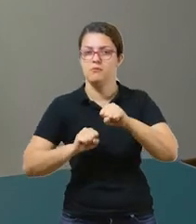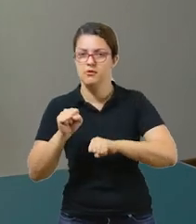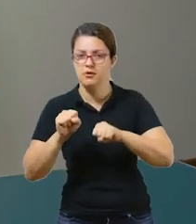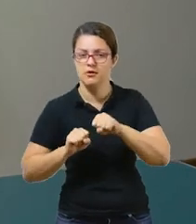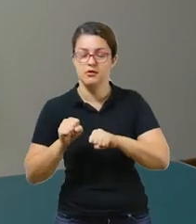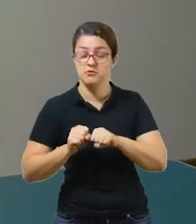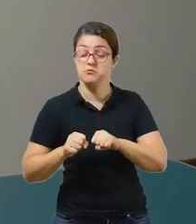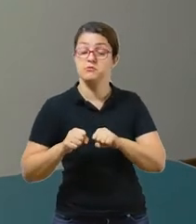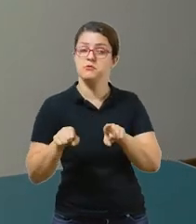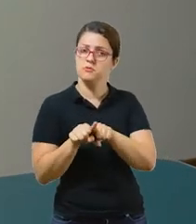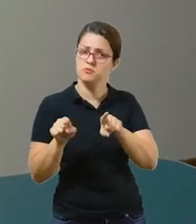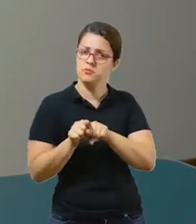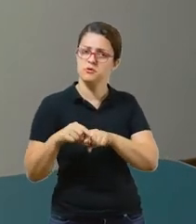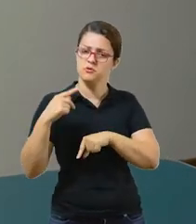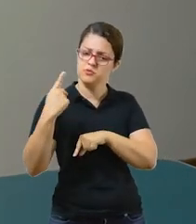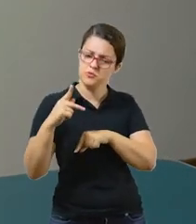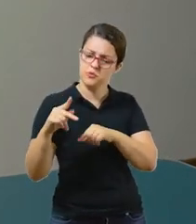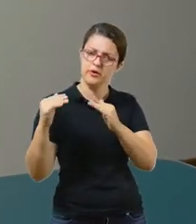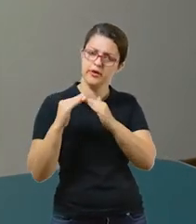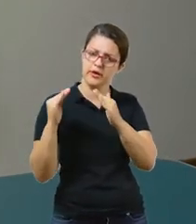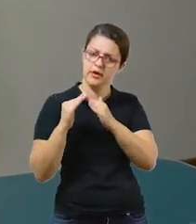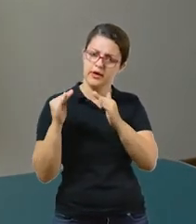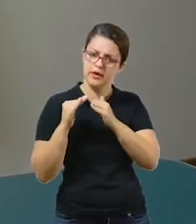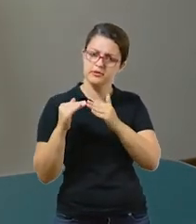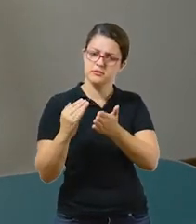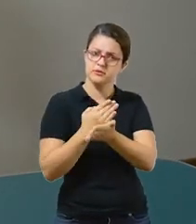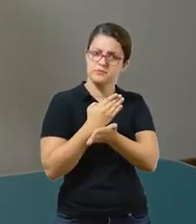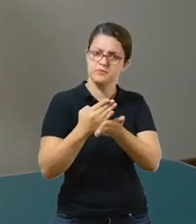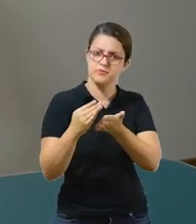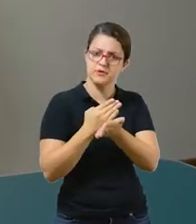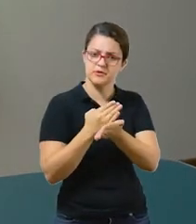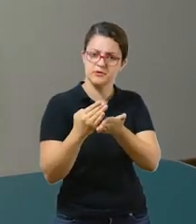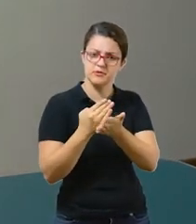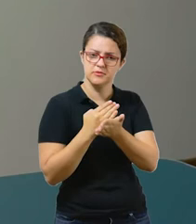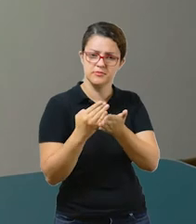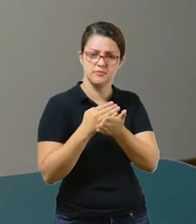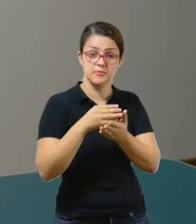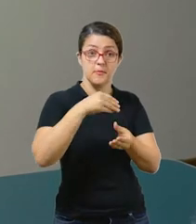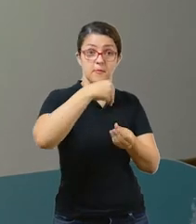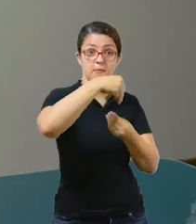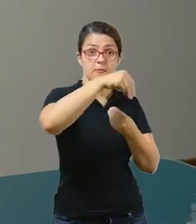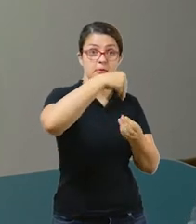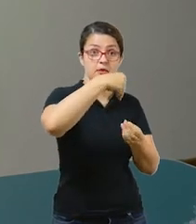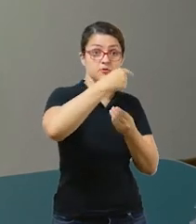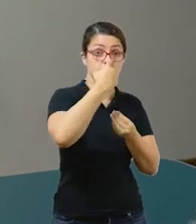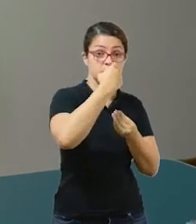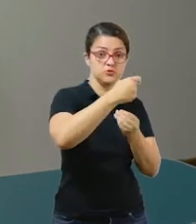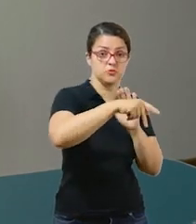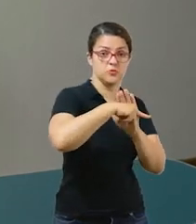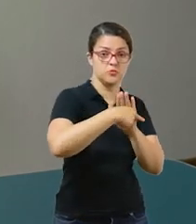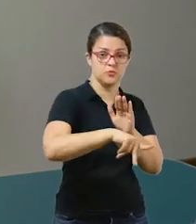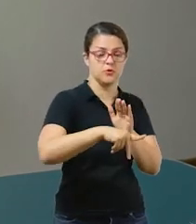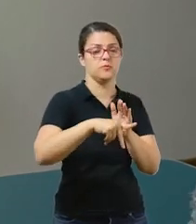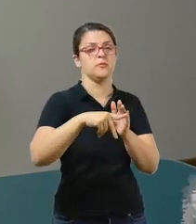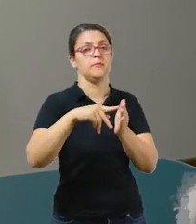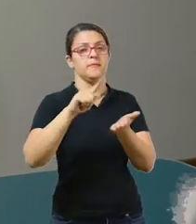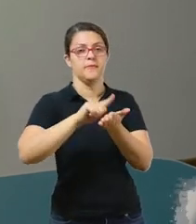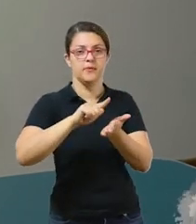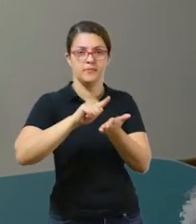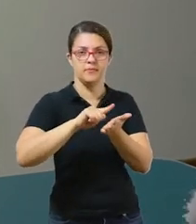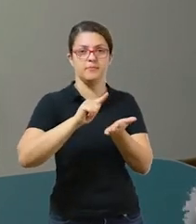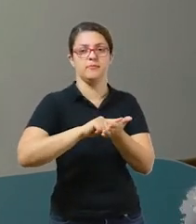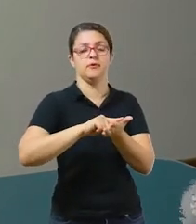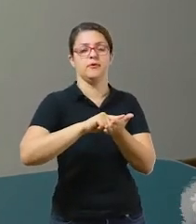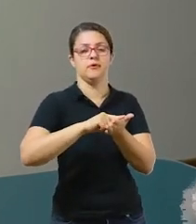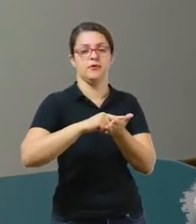mesmo na sua casa pode ser feita, ok? Dessa forma, plástico, papel, vidro,